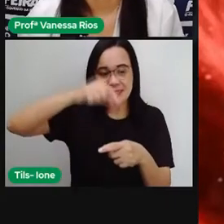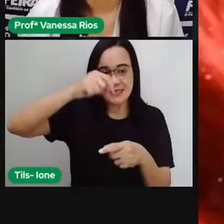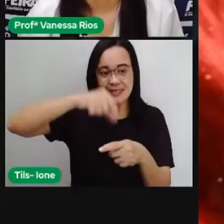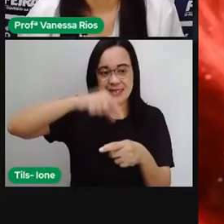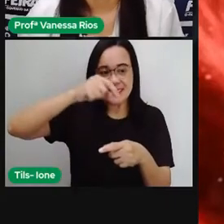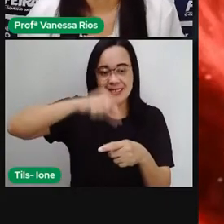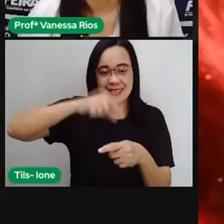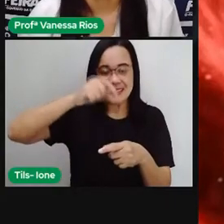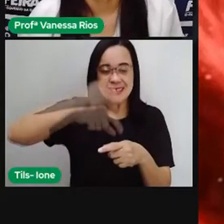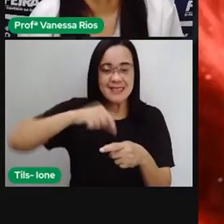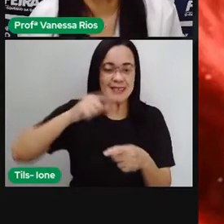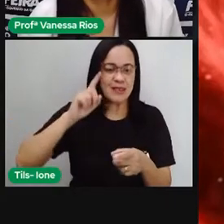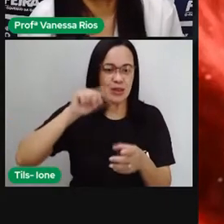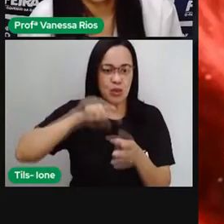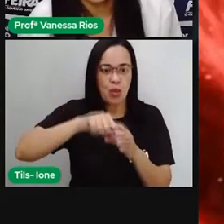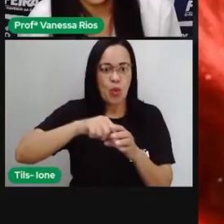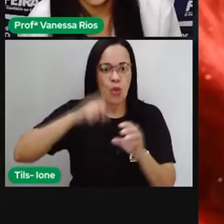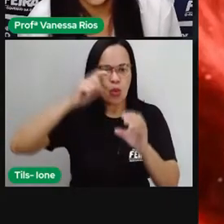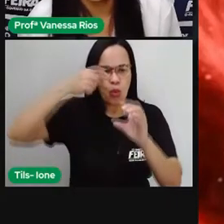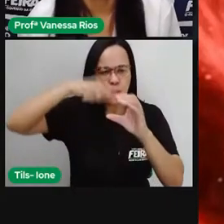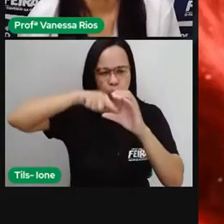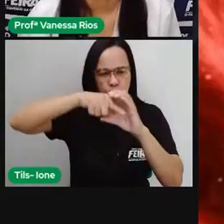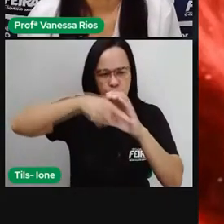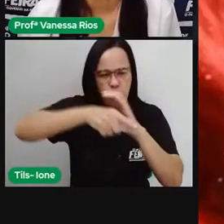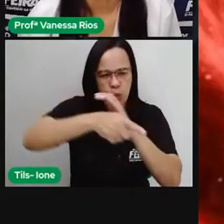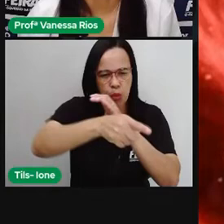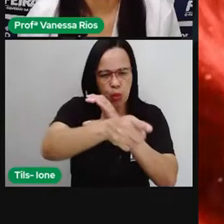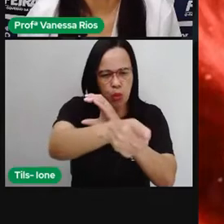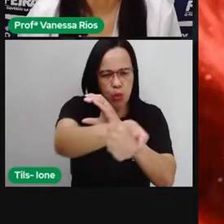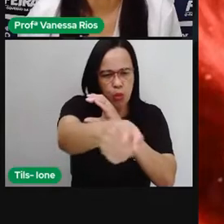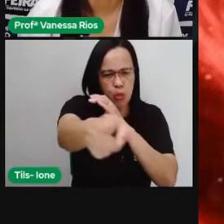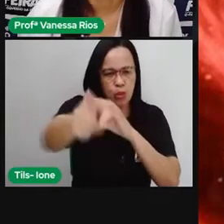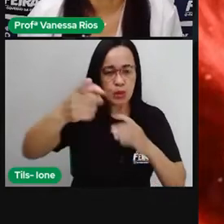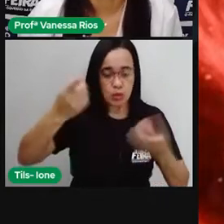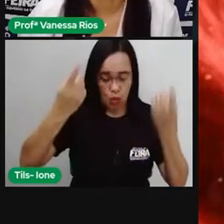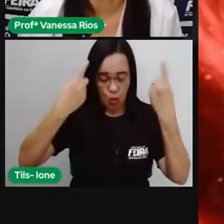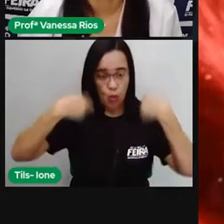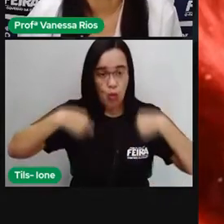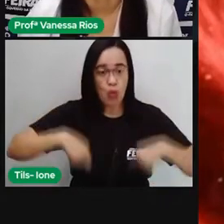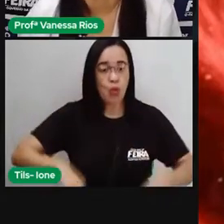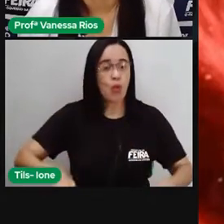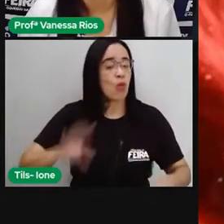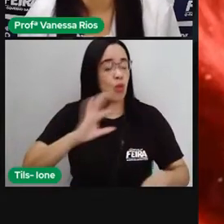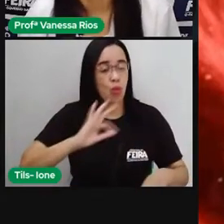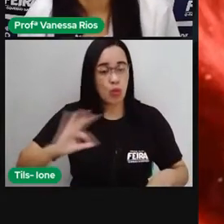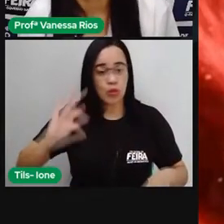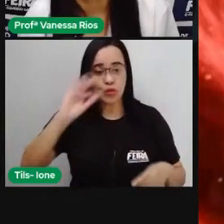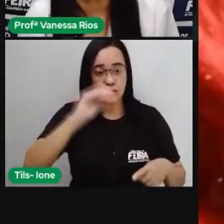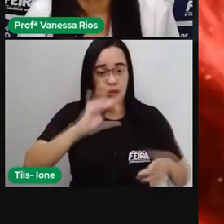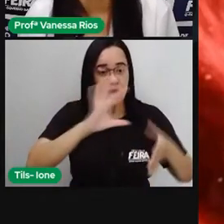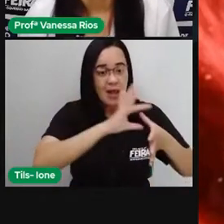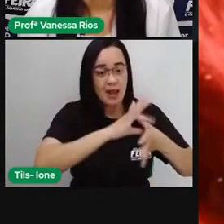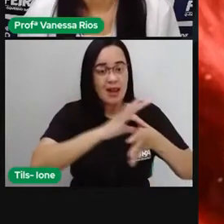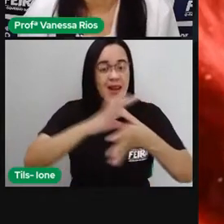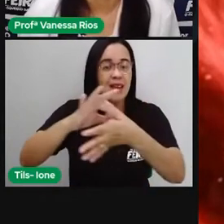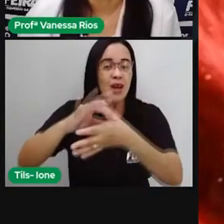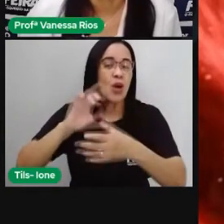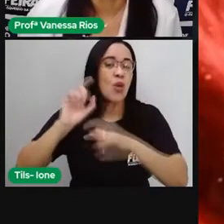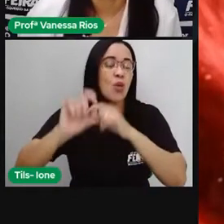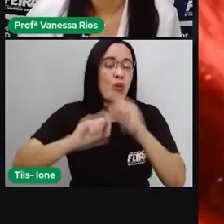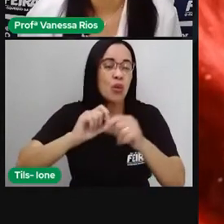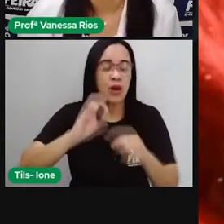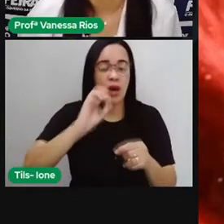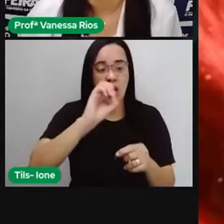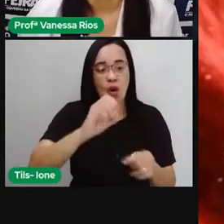que existe aí passando por todo o nosso corpo e é responsável por transportar, além de oxigênio, os